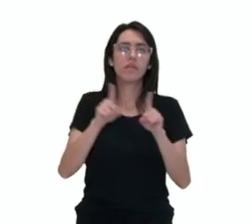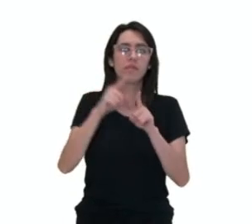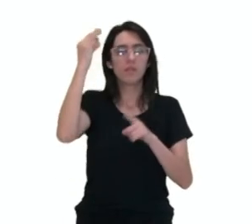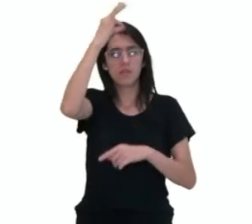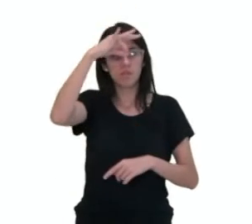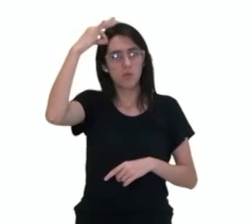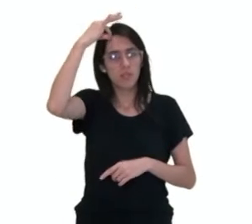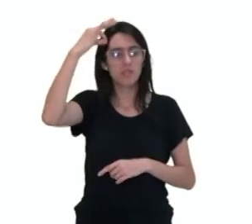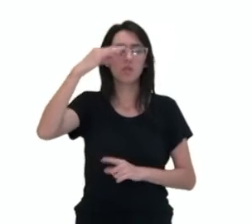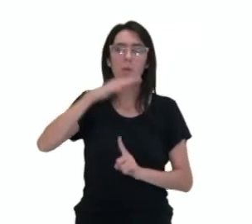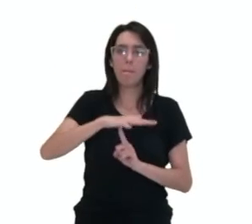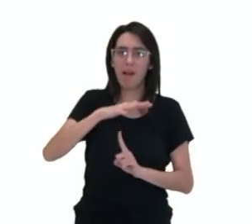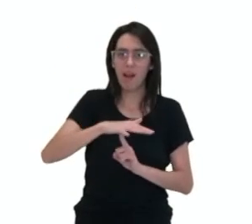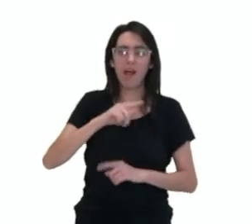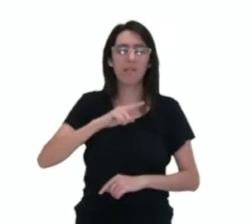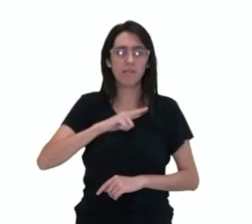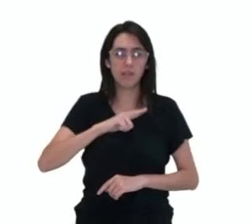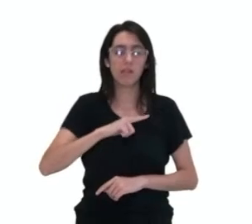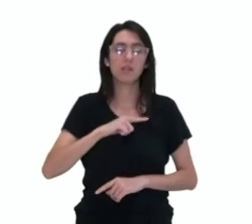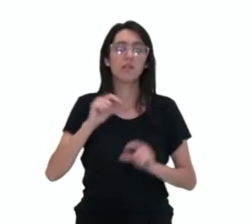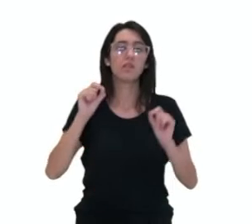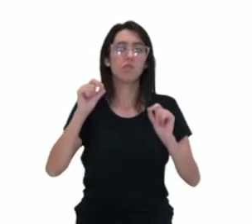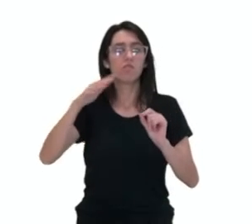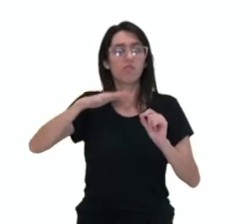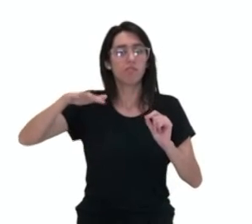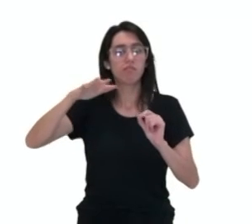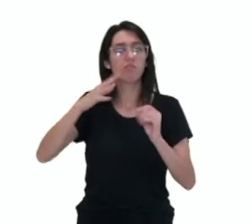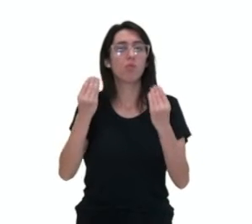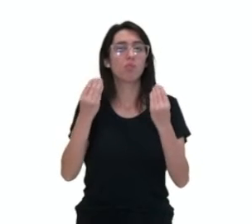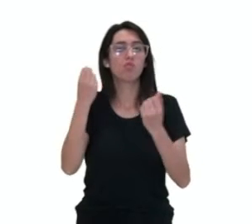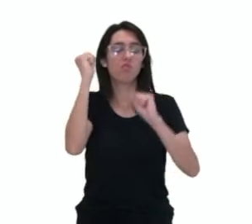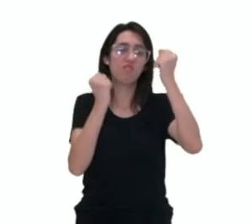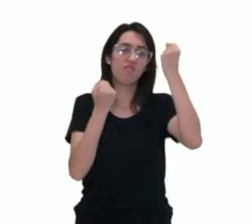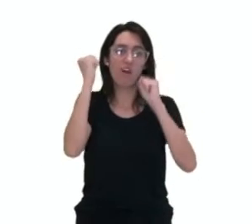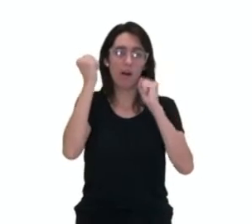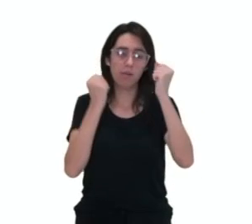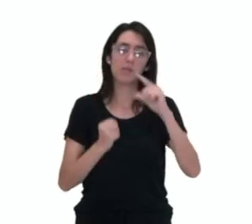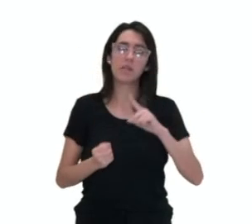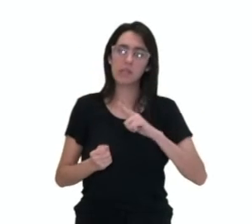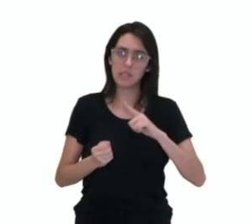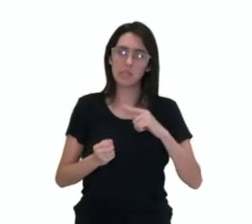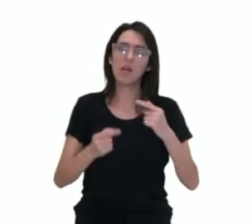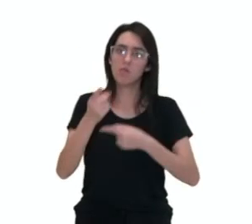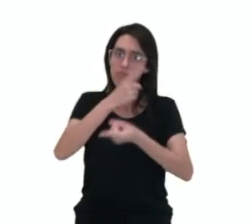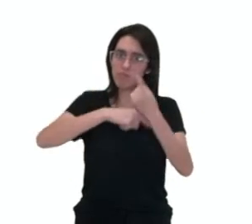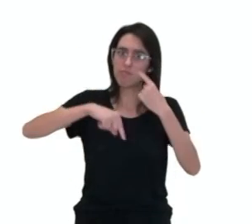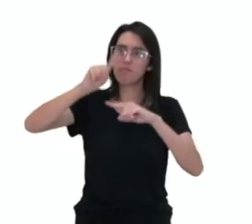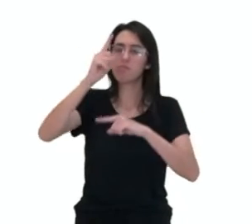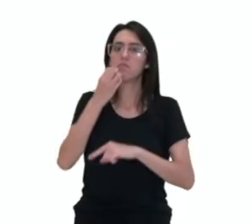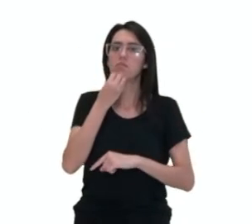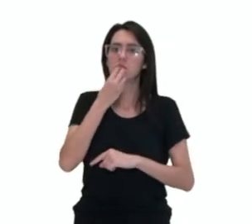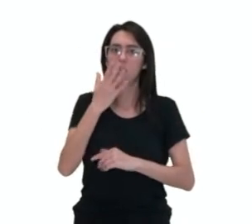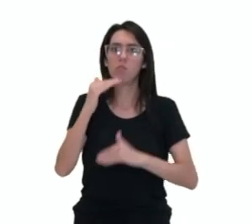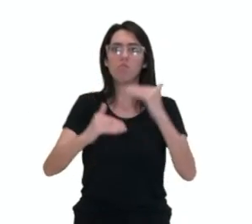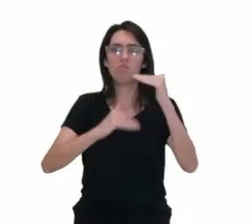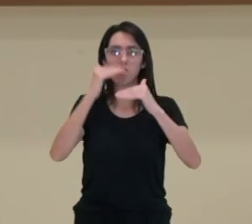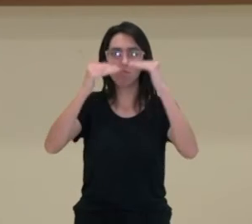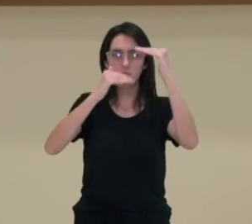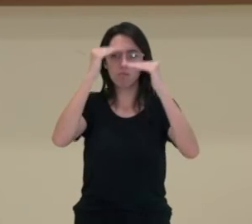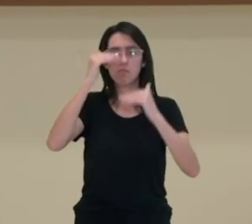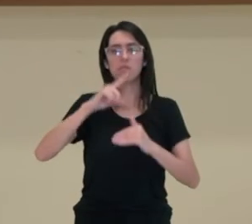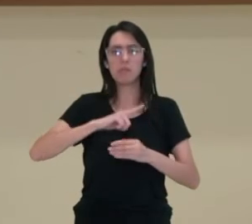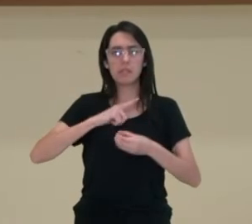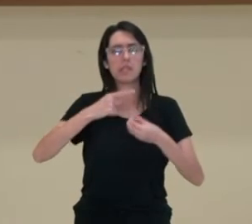Santo e Paraná, por exemplo, no aspecto industrial, que literalmente alavanca, uma grande concentração de